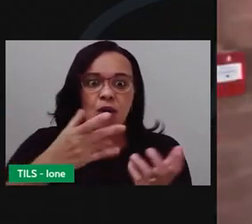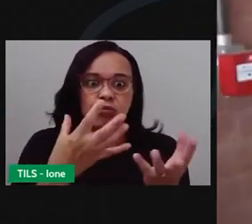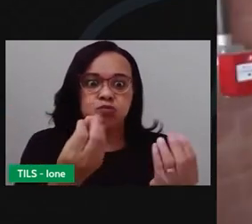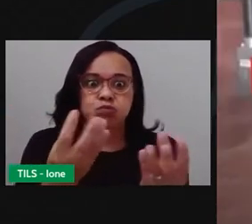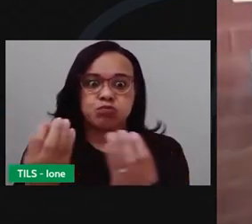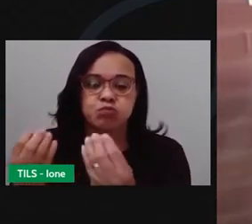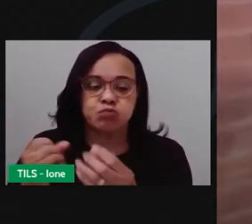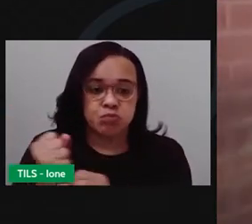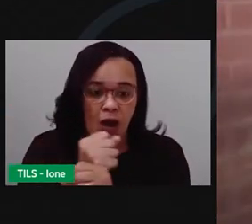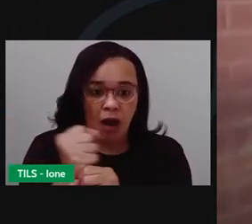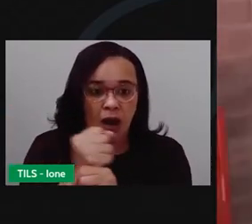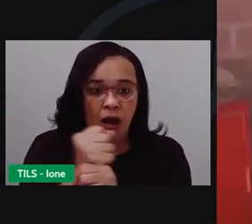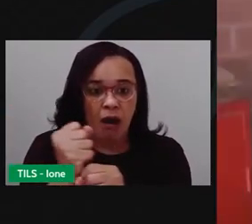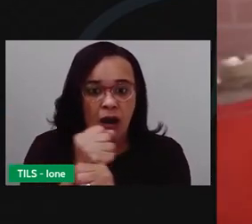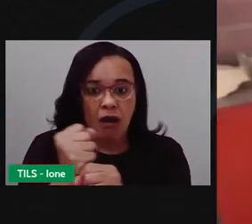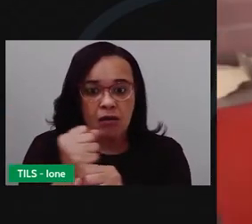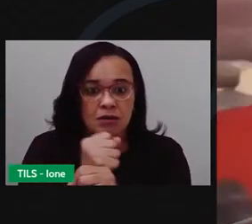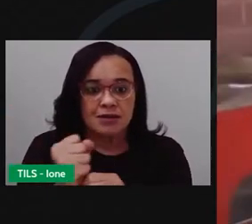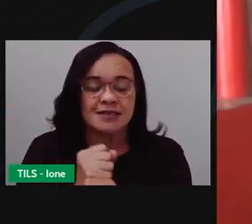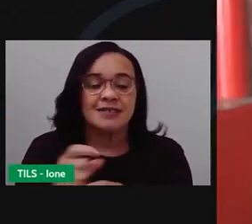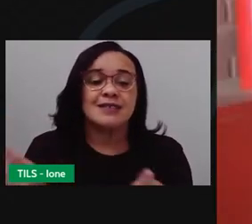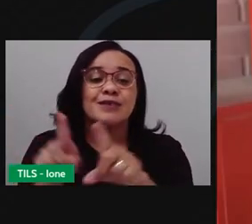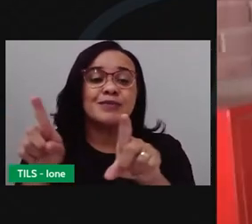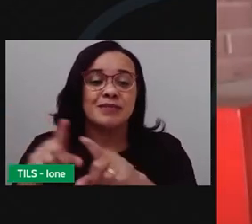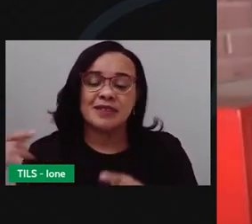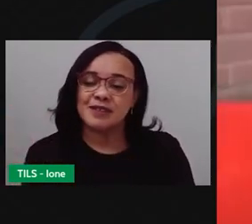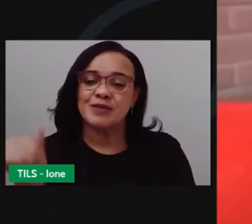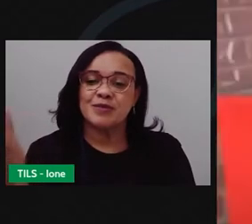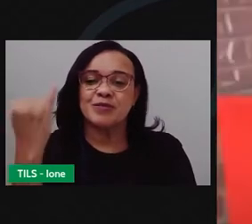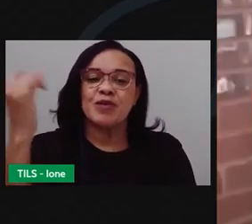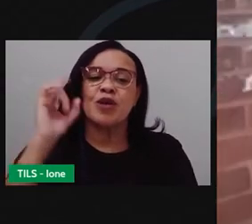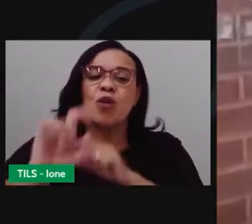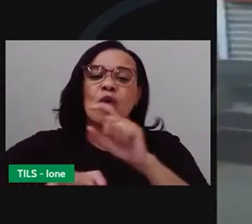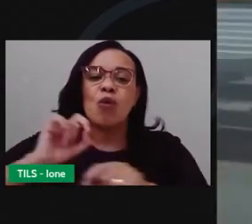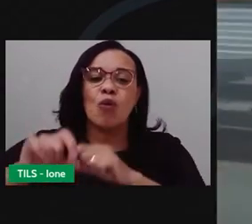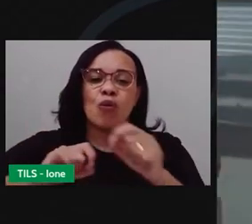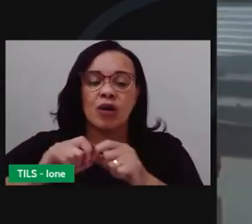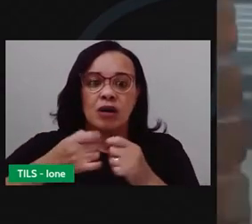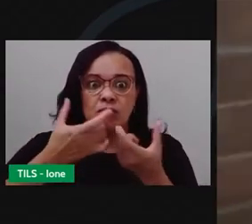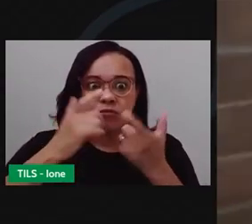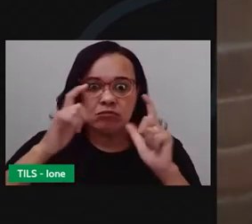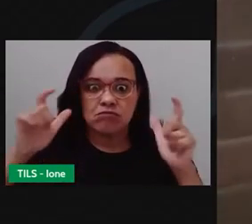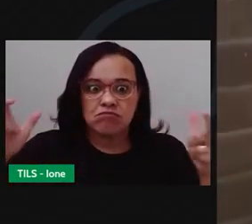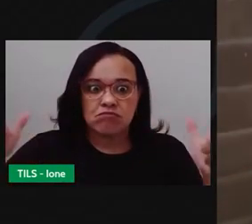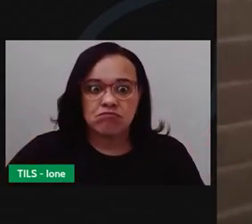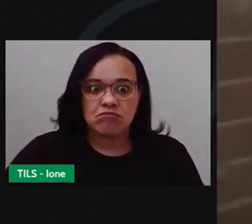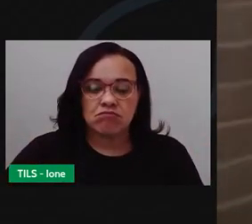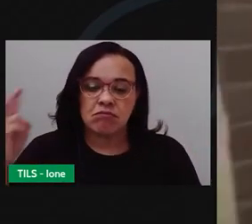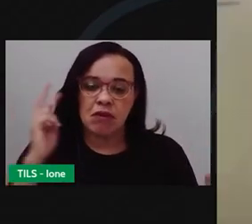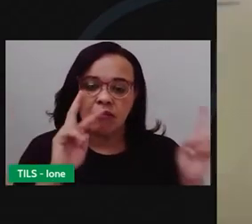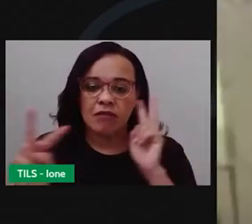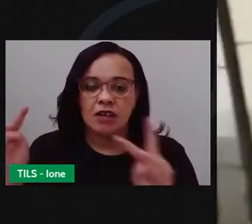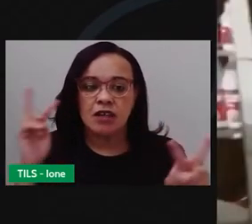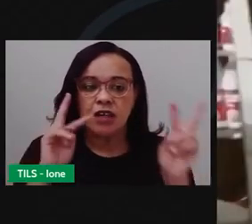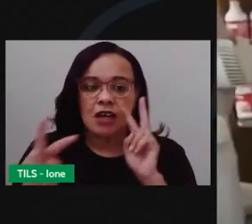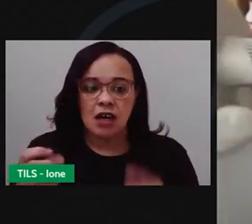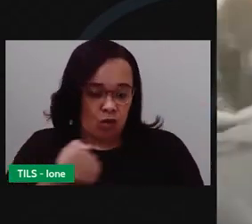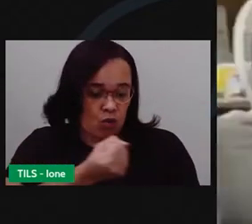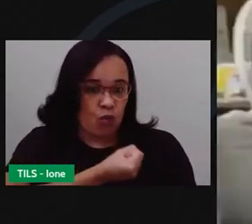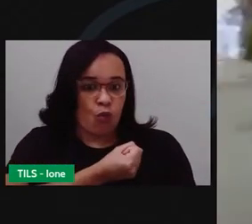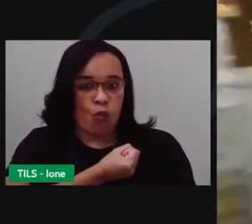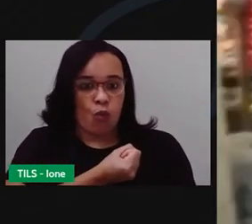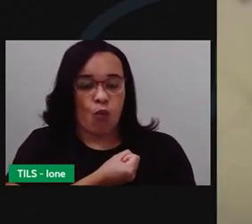do que anos de vida. Ganhou importância e uma dimensão que se revela nos números. Por aqui trabalham mais de 3